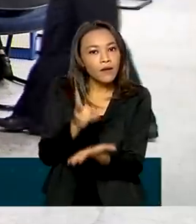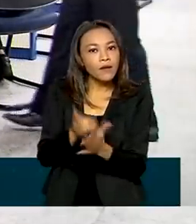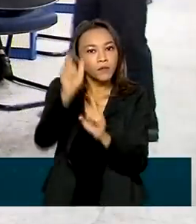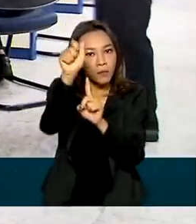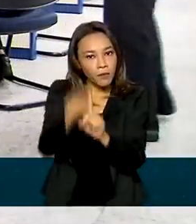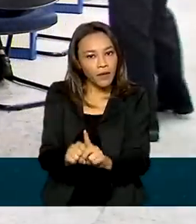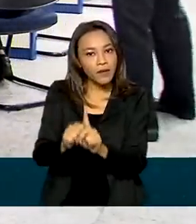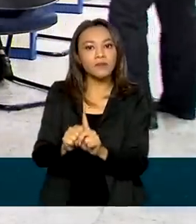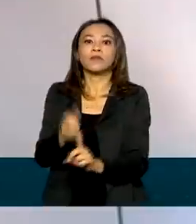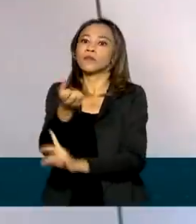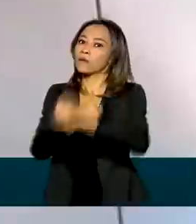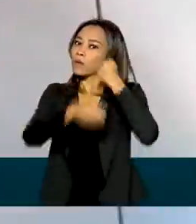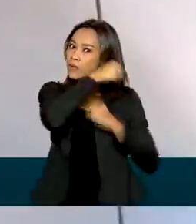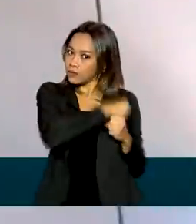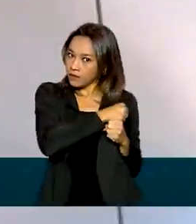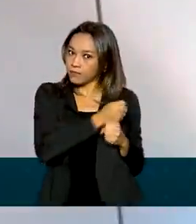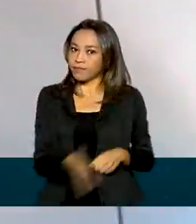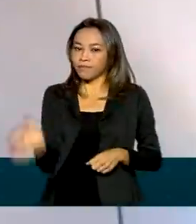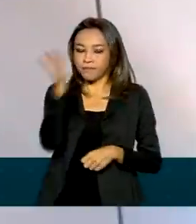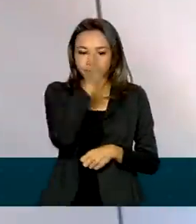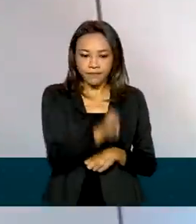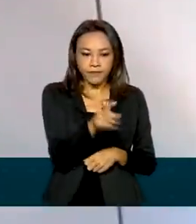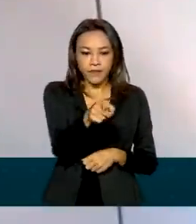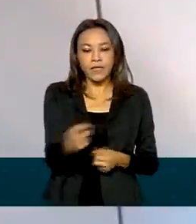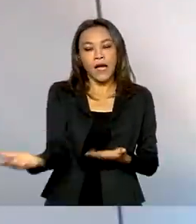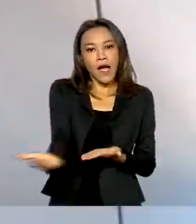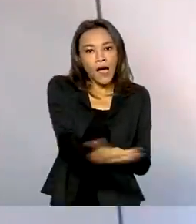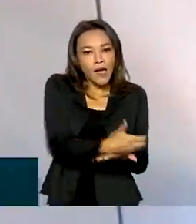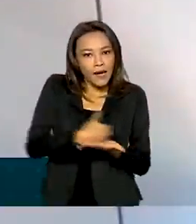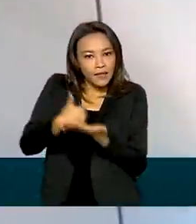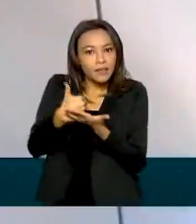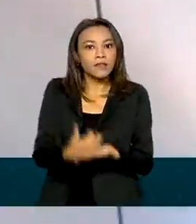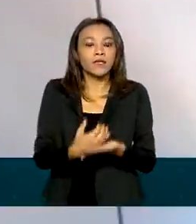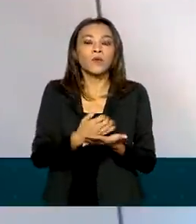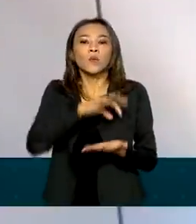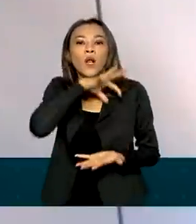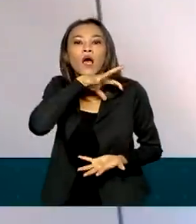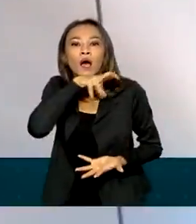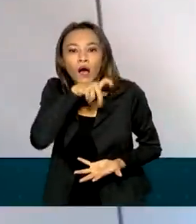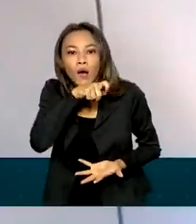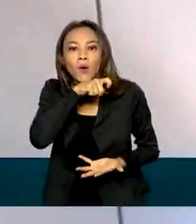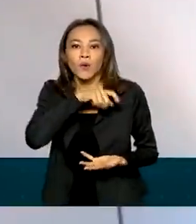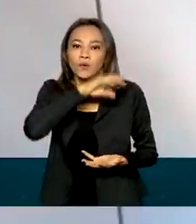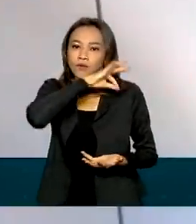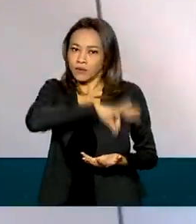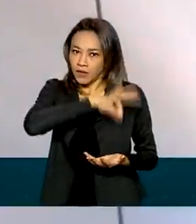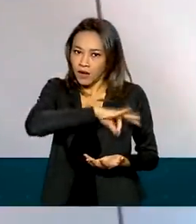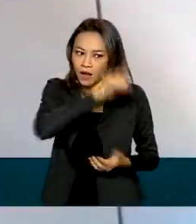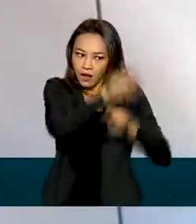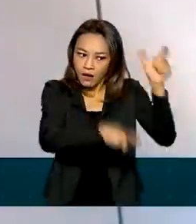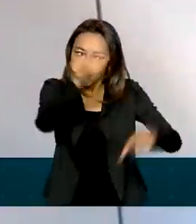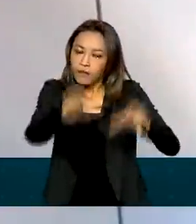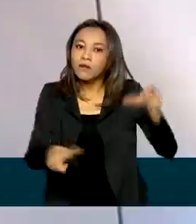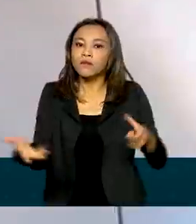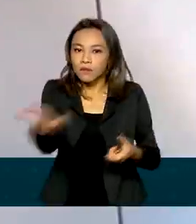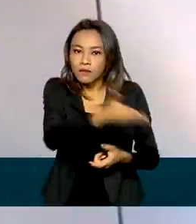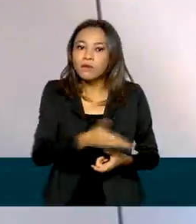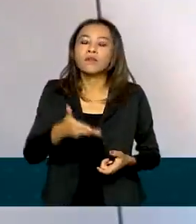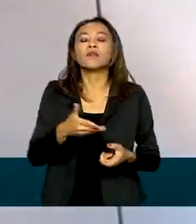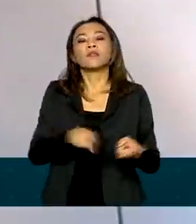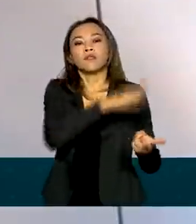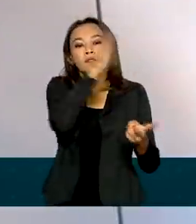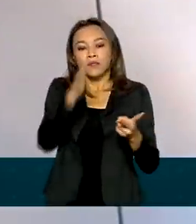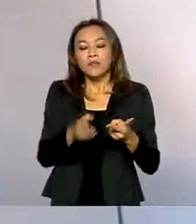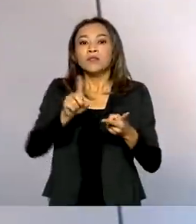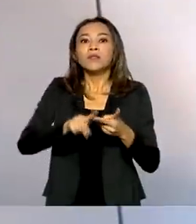de 2020. A arrecadação do imposto de renda das pessoas jurídicas e da contribuição social sobre o lucro líquido, bem